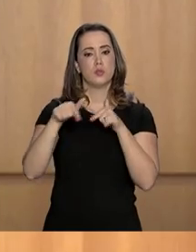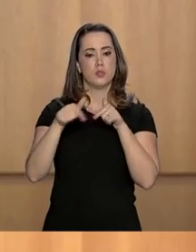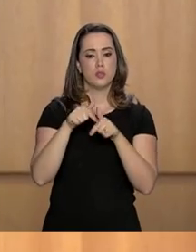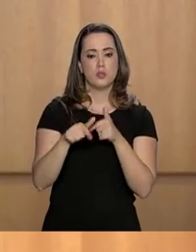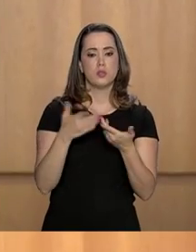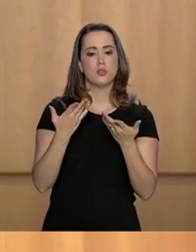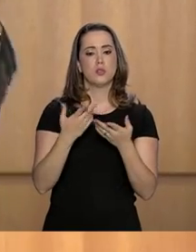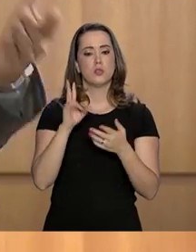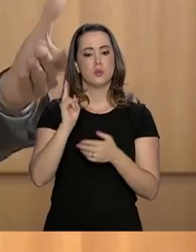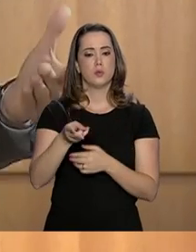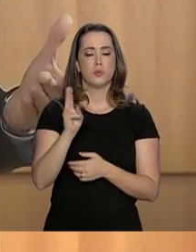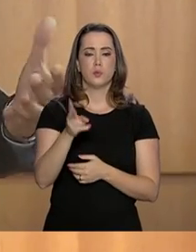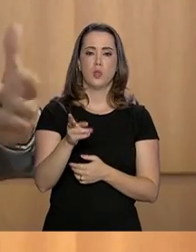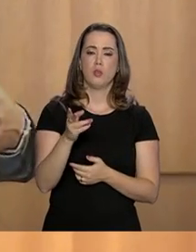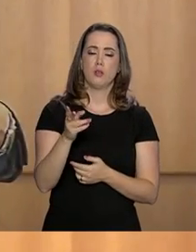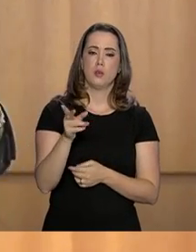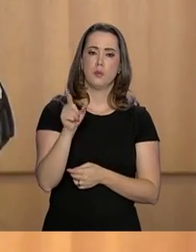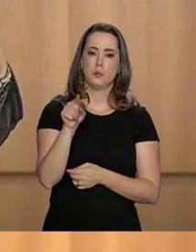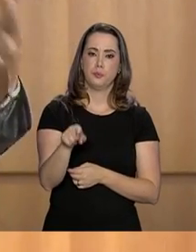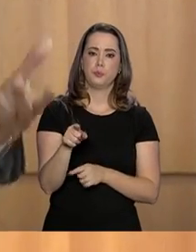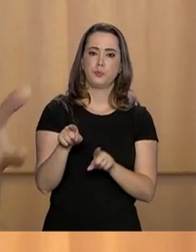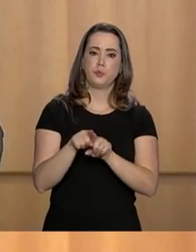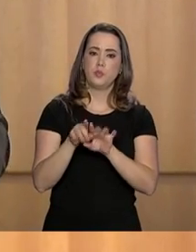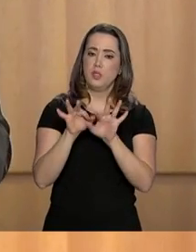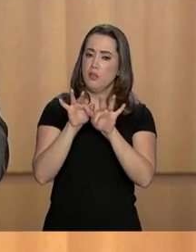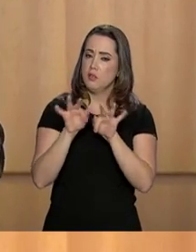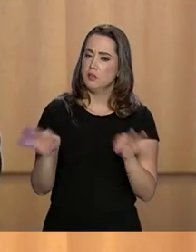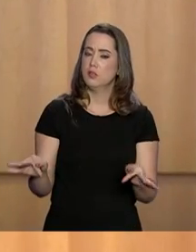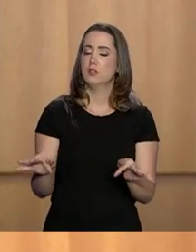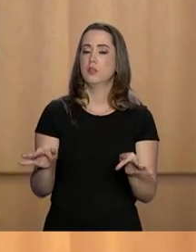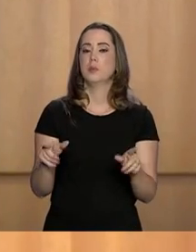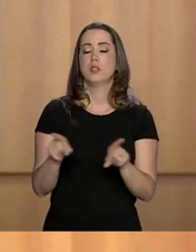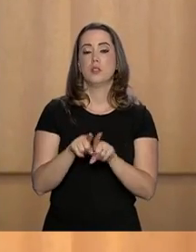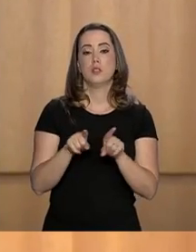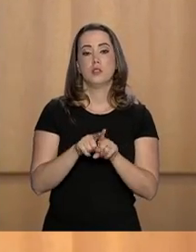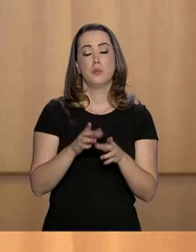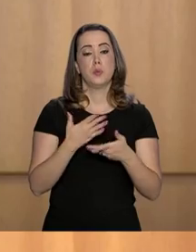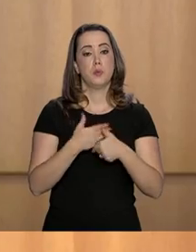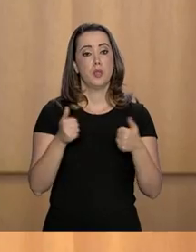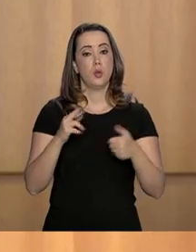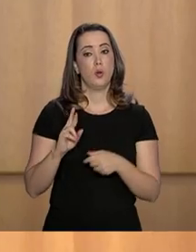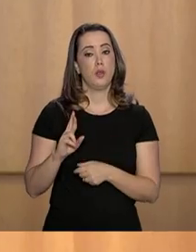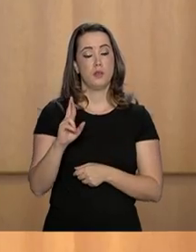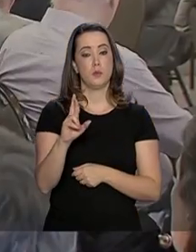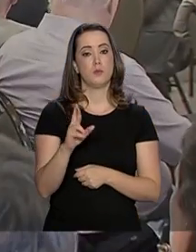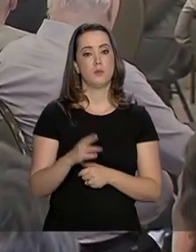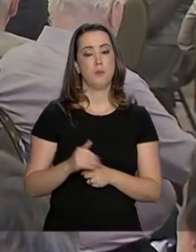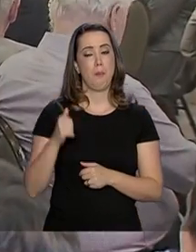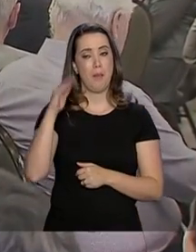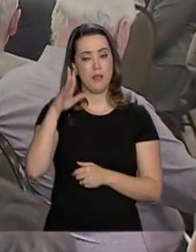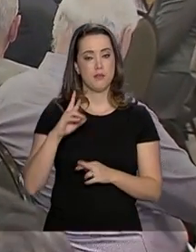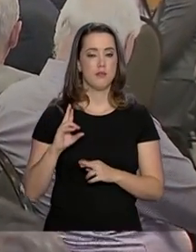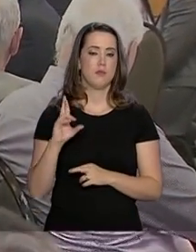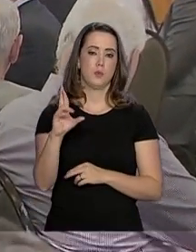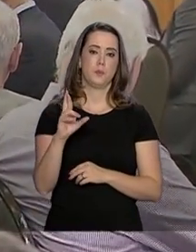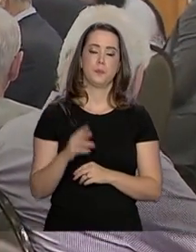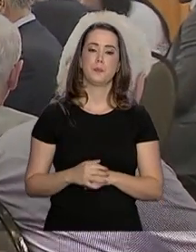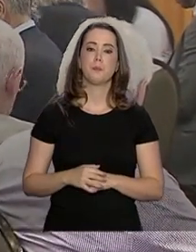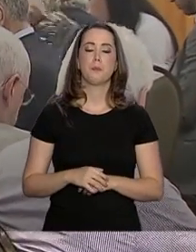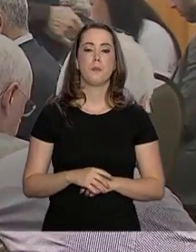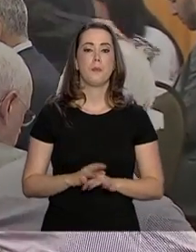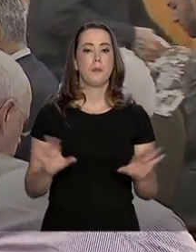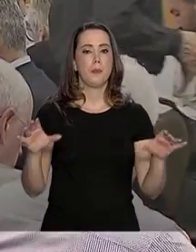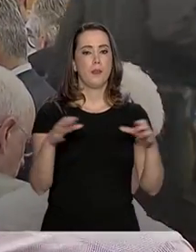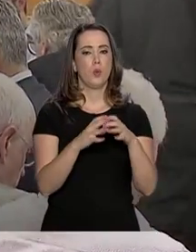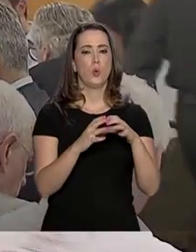as posturas mais desburocratizadas, há também uma maior responsabilidade. Para os empresários do setor,